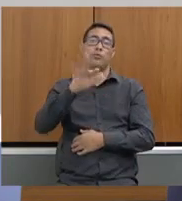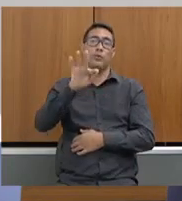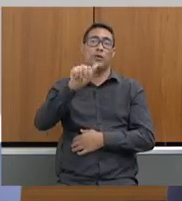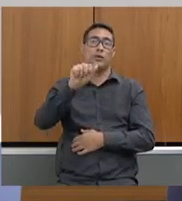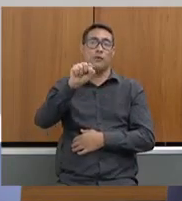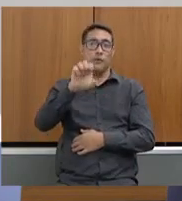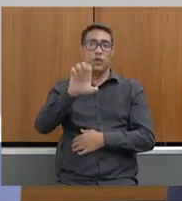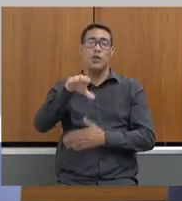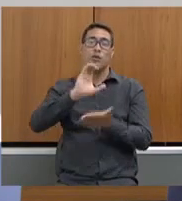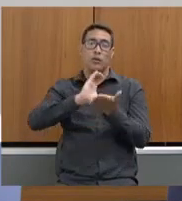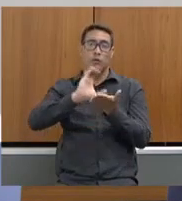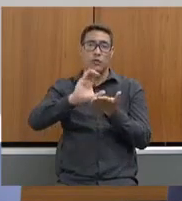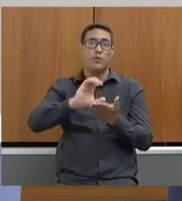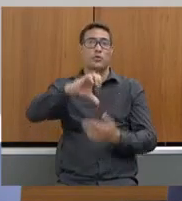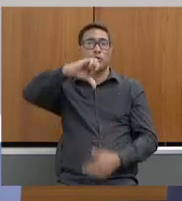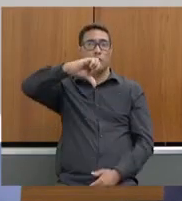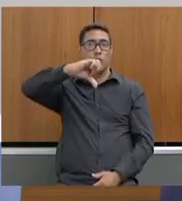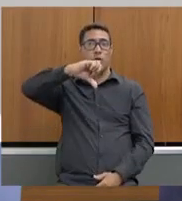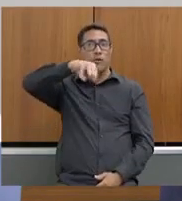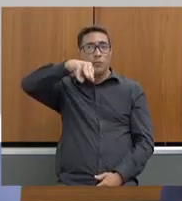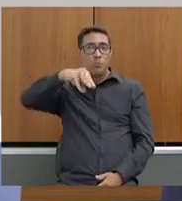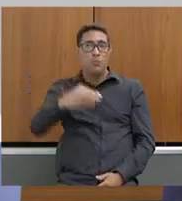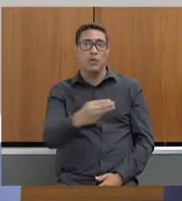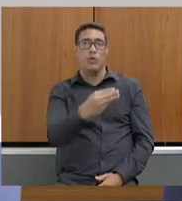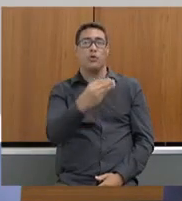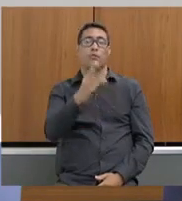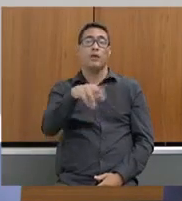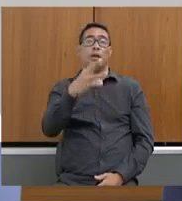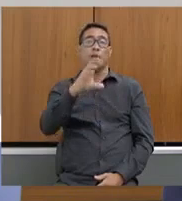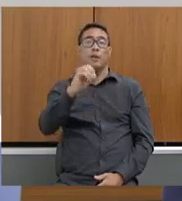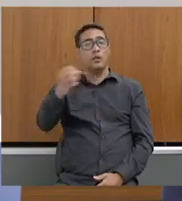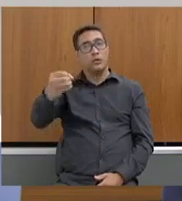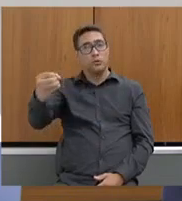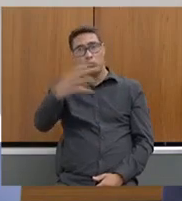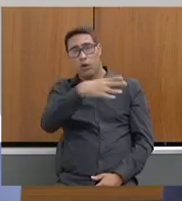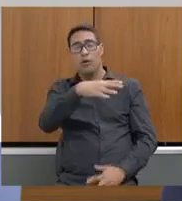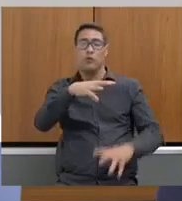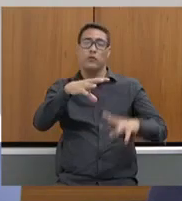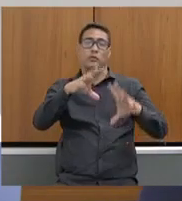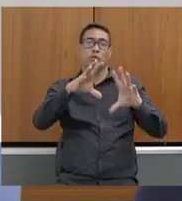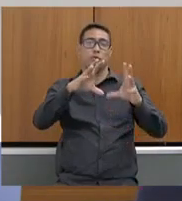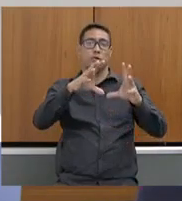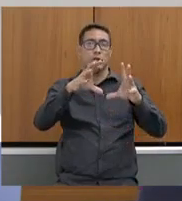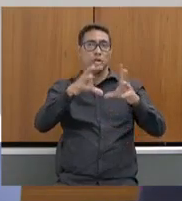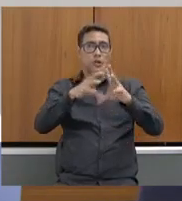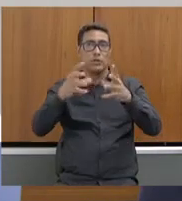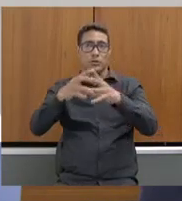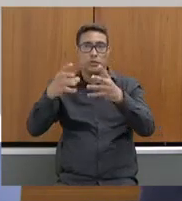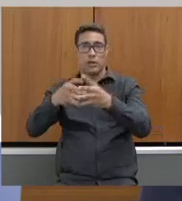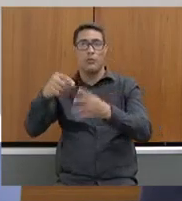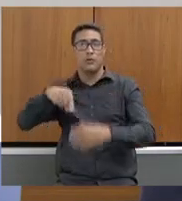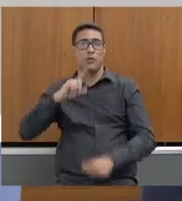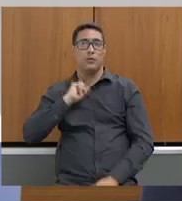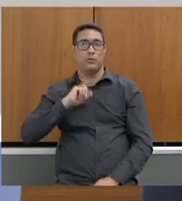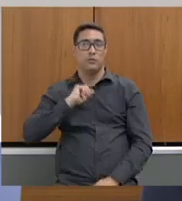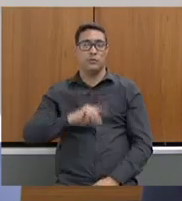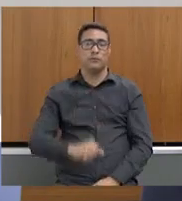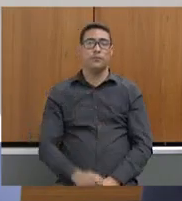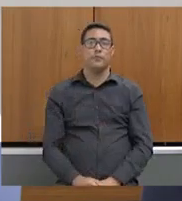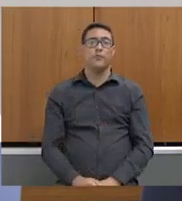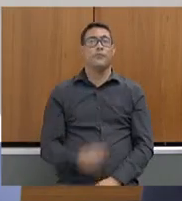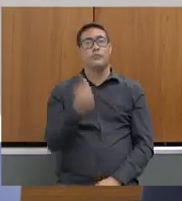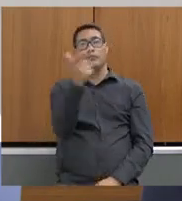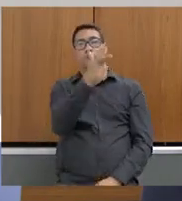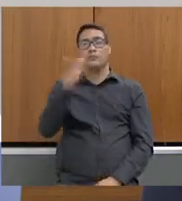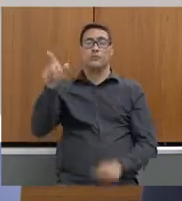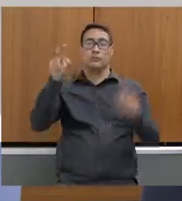investimento de mais 9 milhões para 30 novos sistemas no Estado de Minas Gerais. Por favor. Um outro